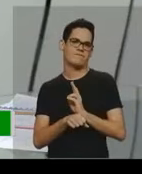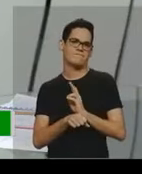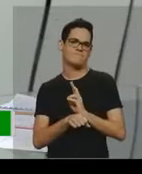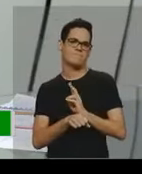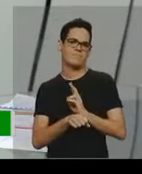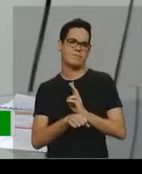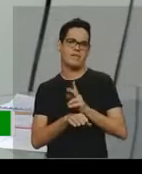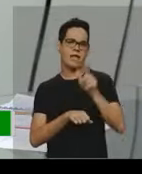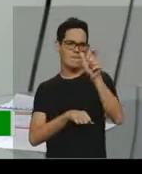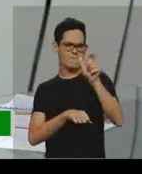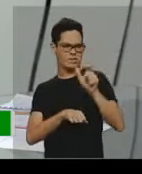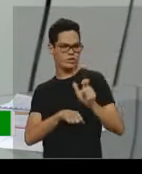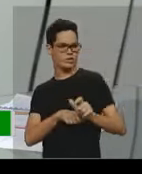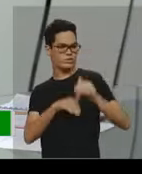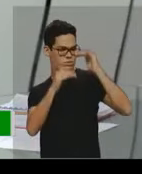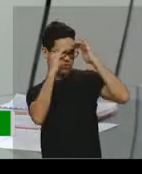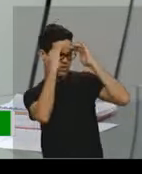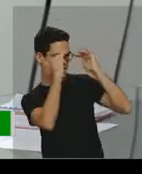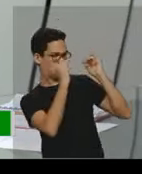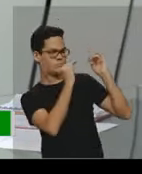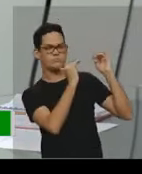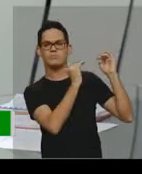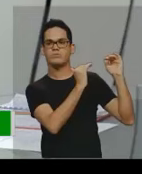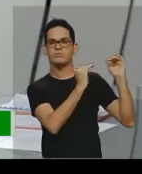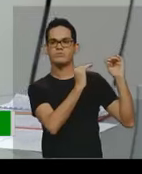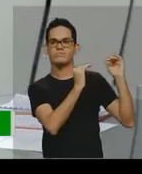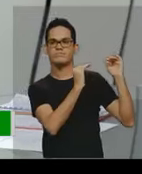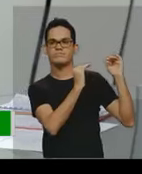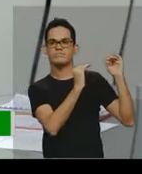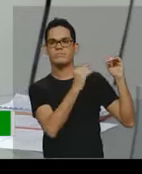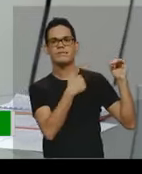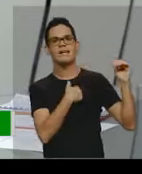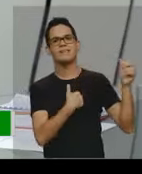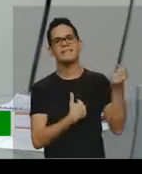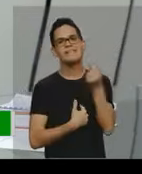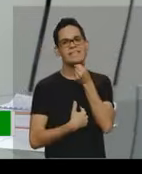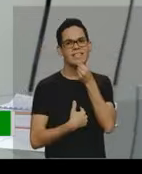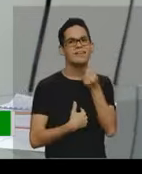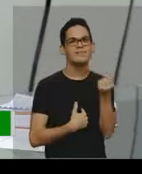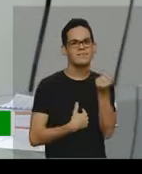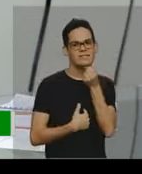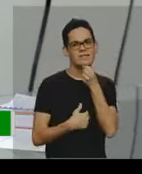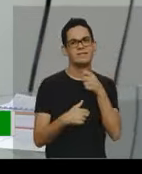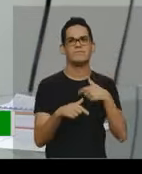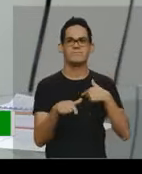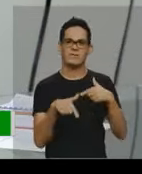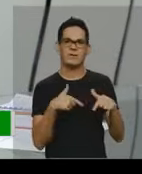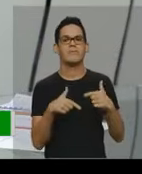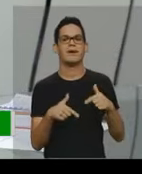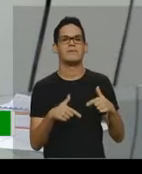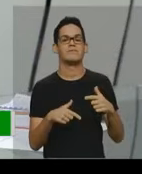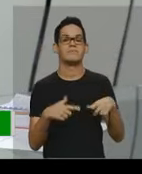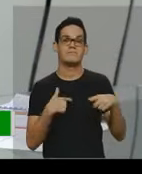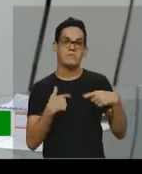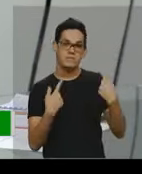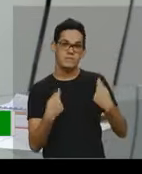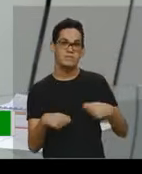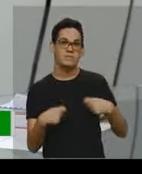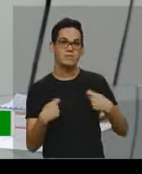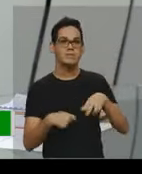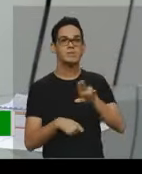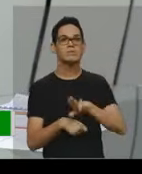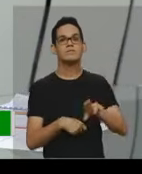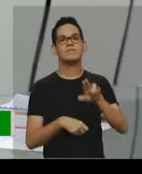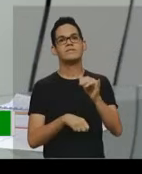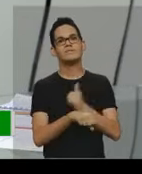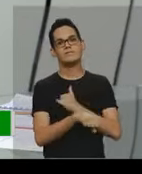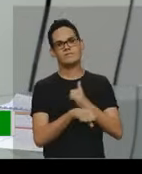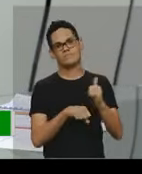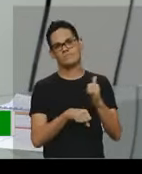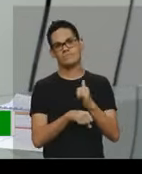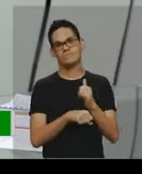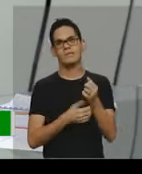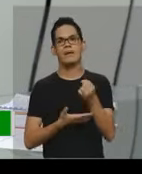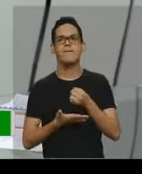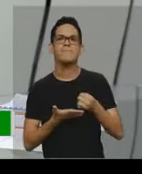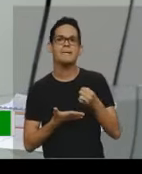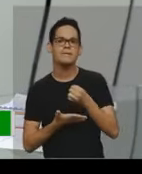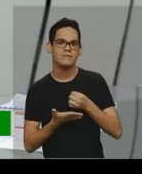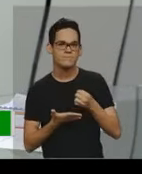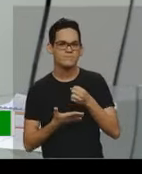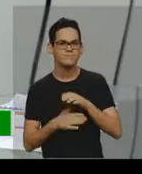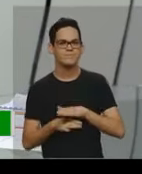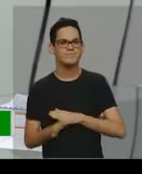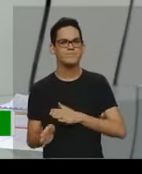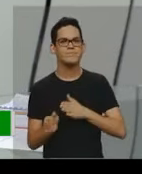né, com uma pessoa que está me entrevistando para um trabalho, então eu preciso usar a norma padrão. Eu